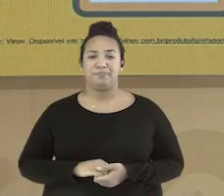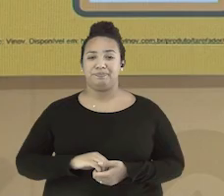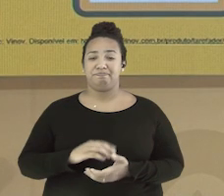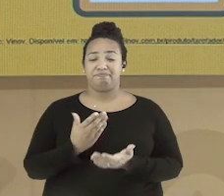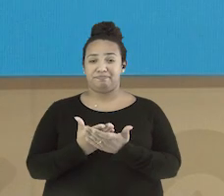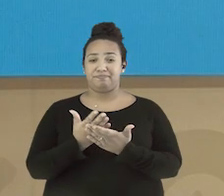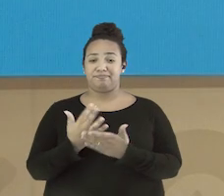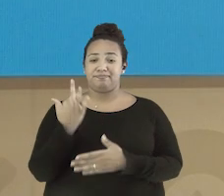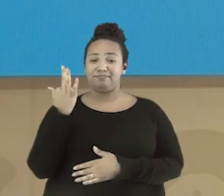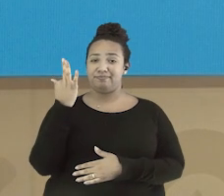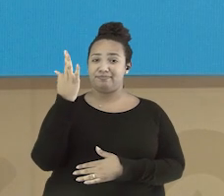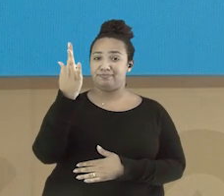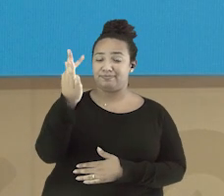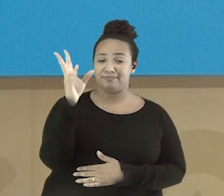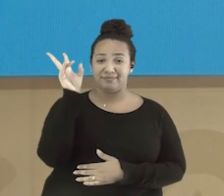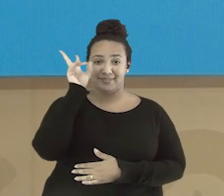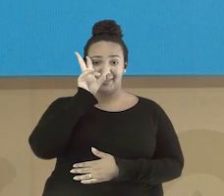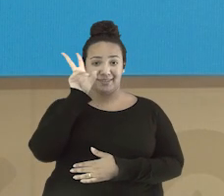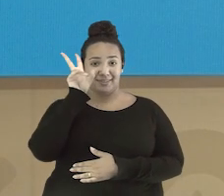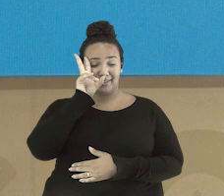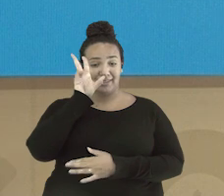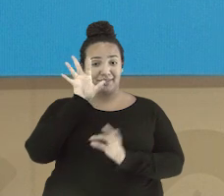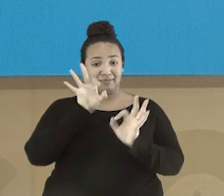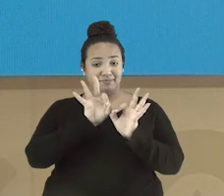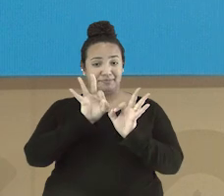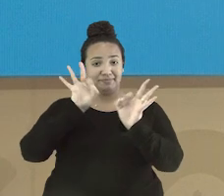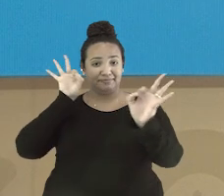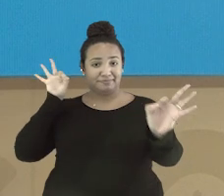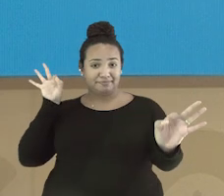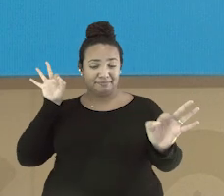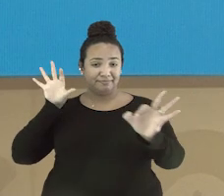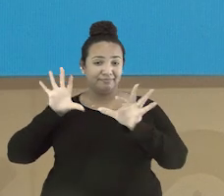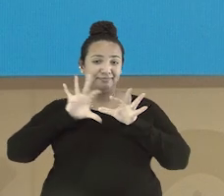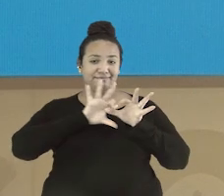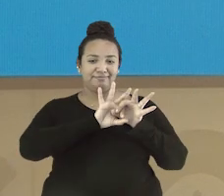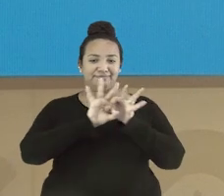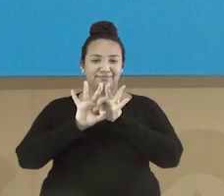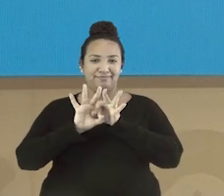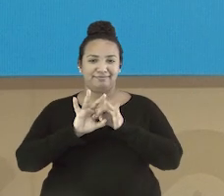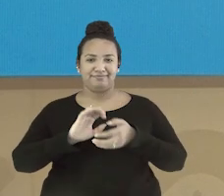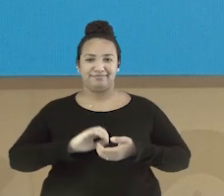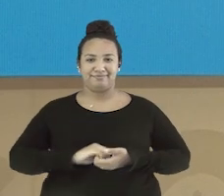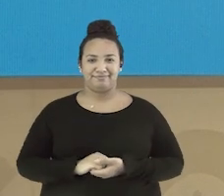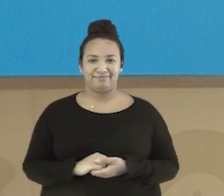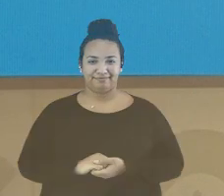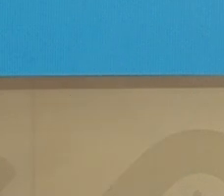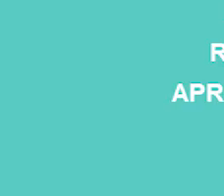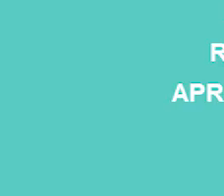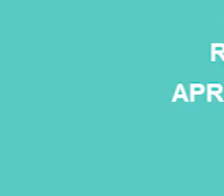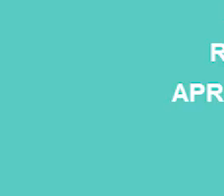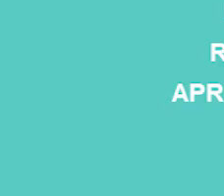Até a próxima aula! E lembrem-se, mesmo distantes, estamos juntos!